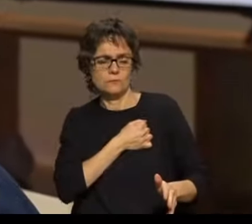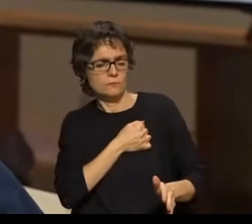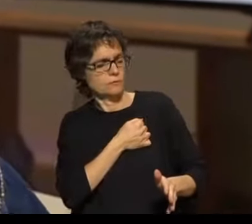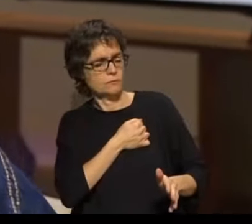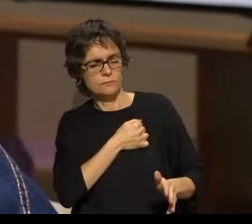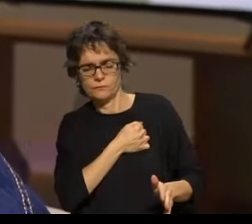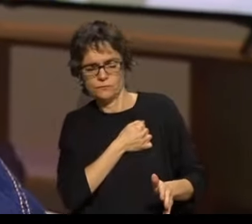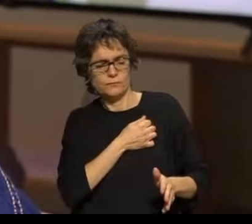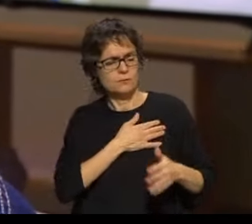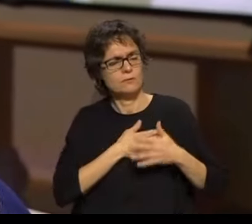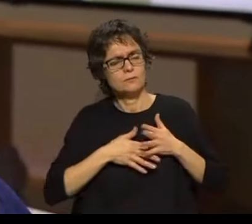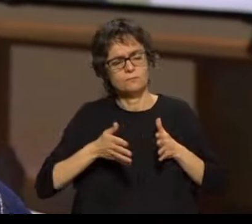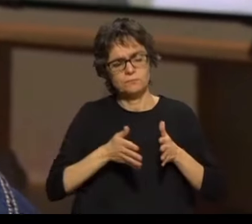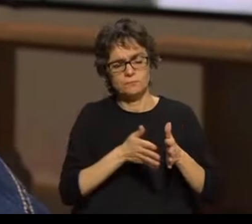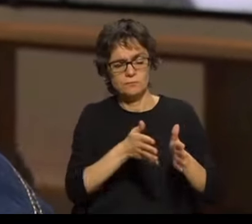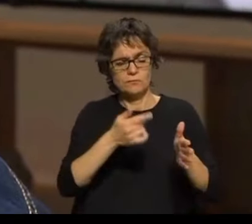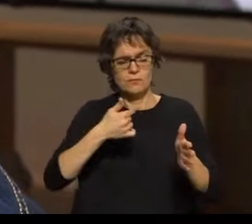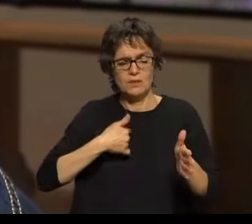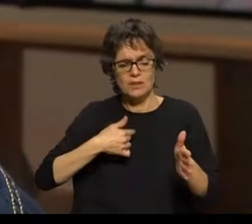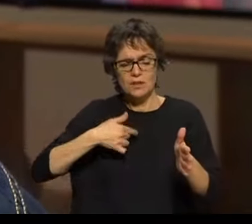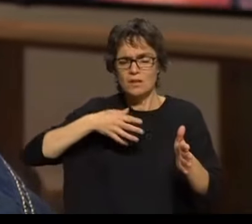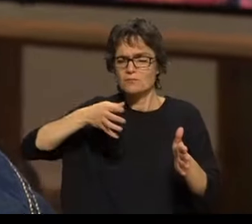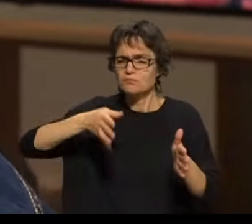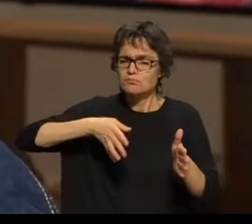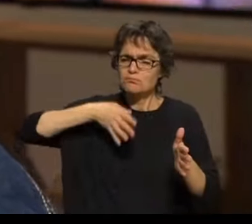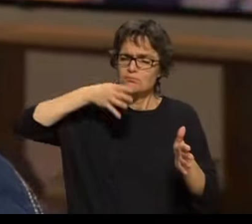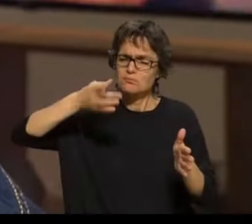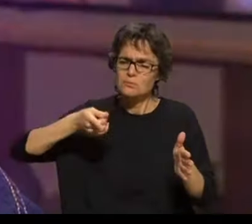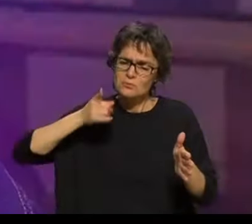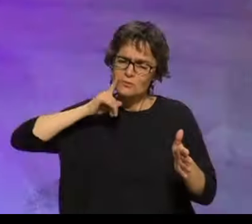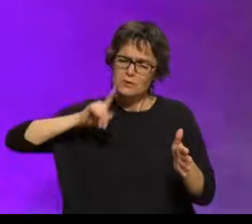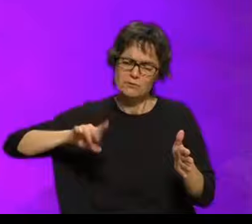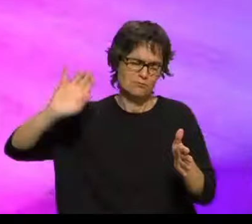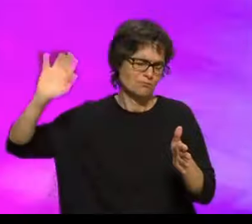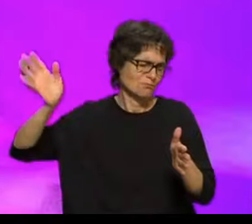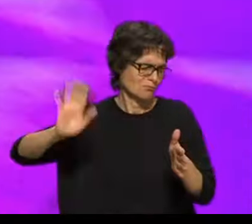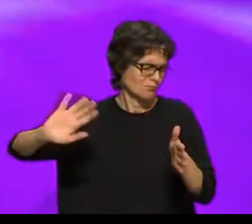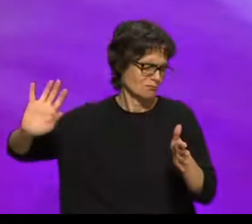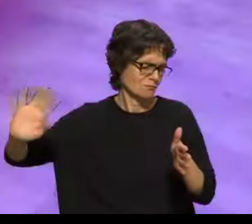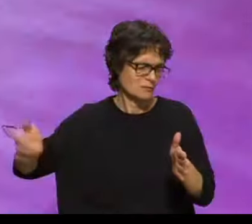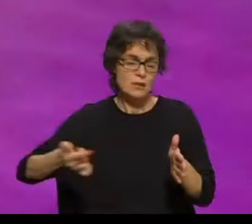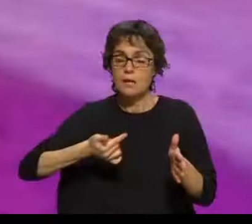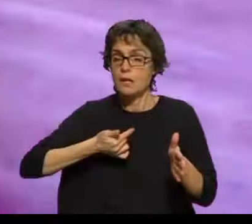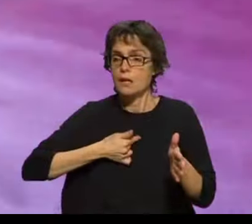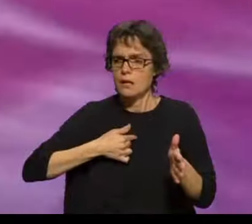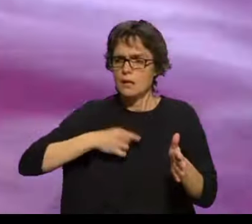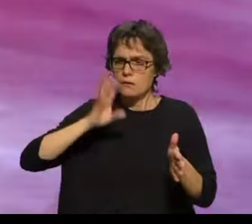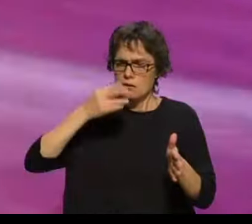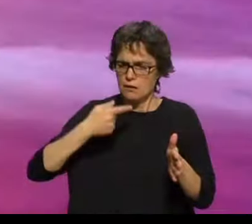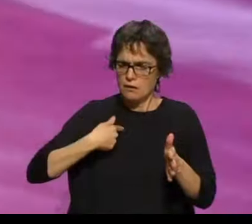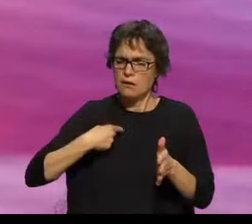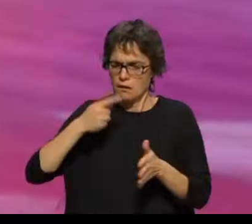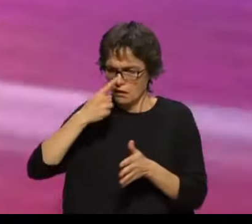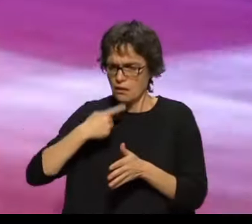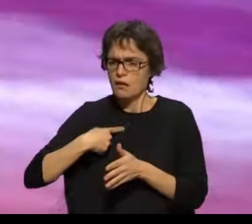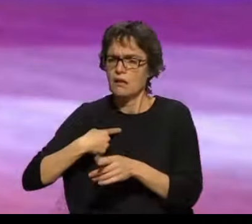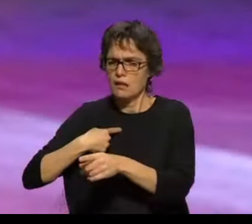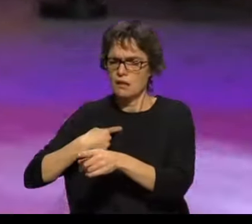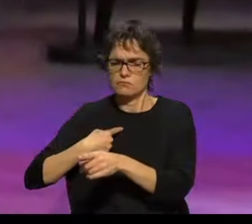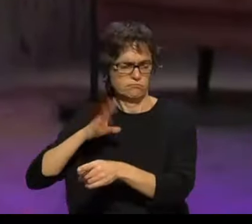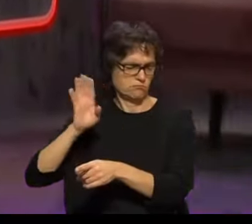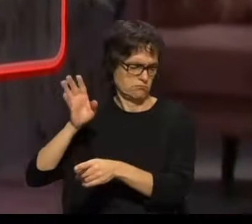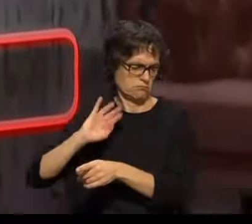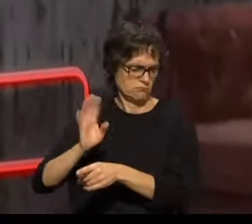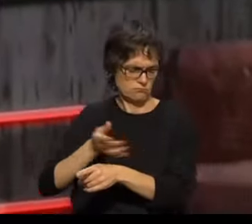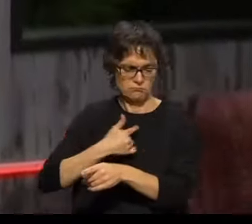não quero ter mais nada para conversar Se sou eu que estou errado Eu não vou ficar